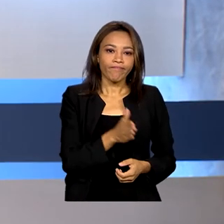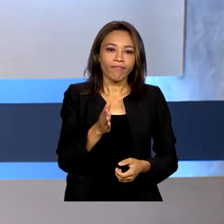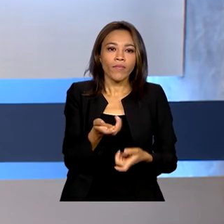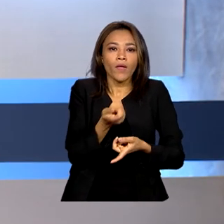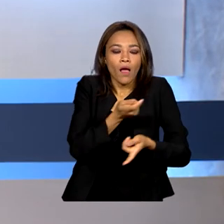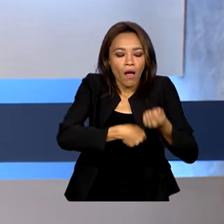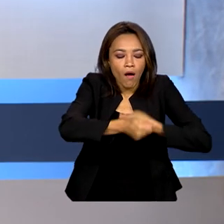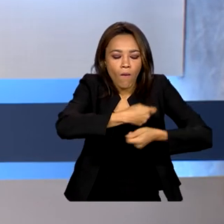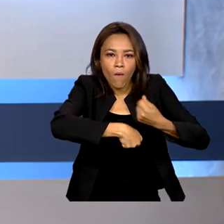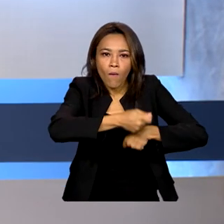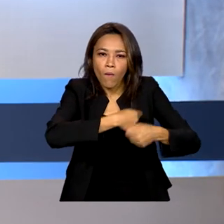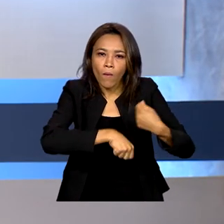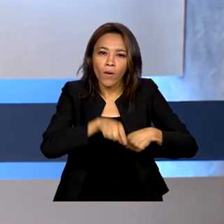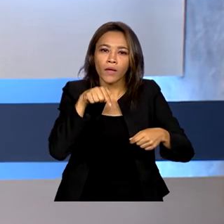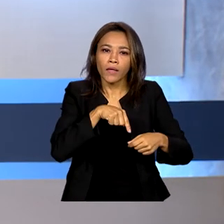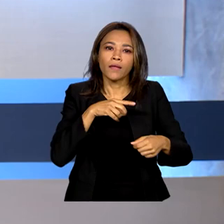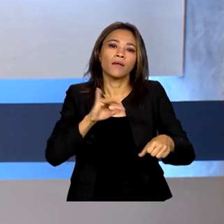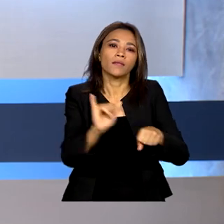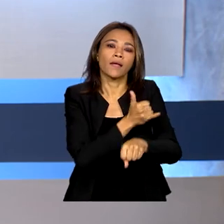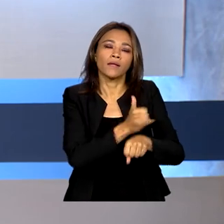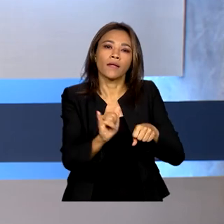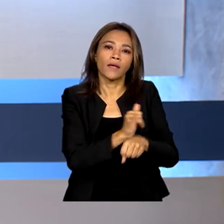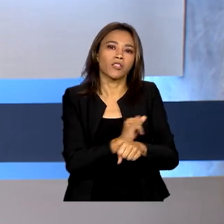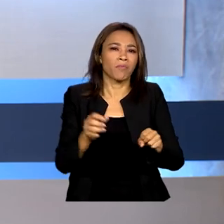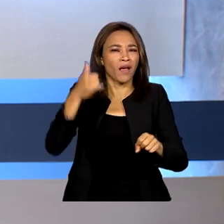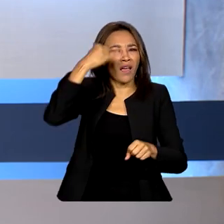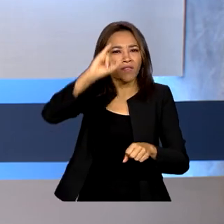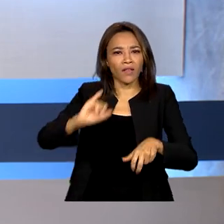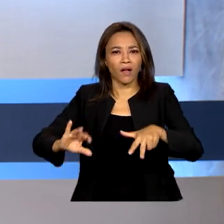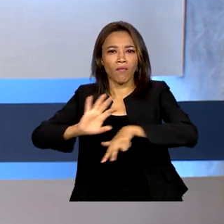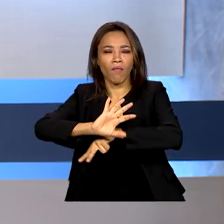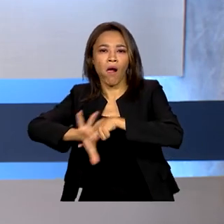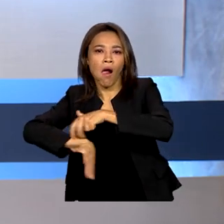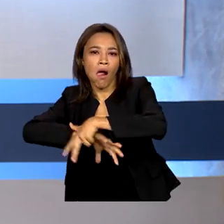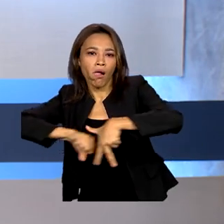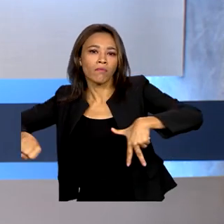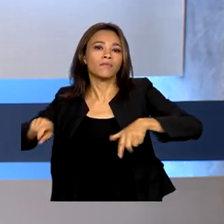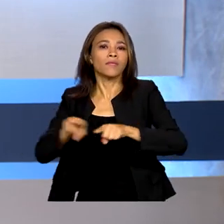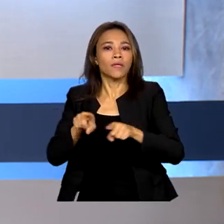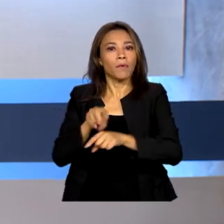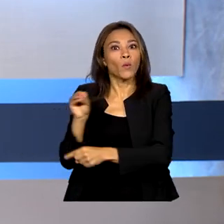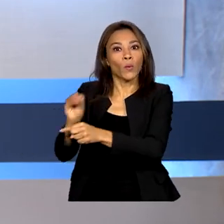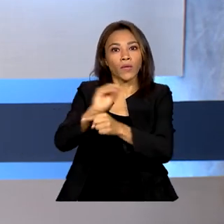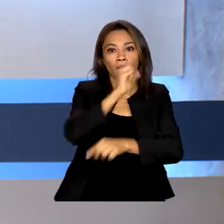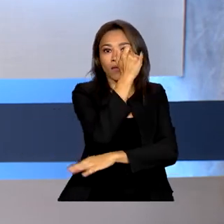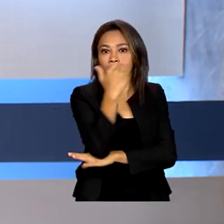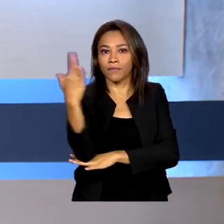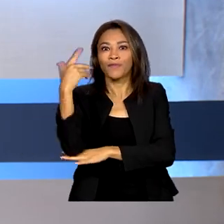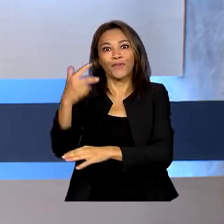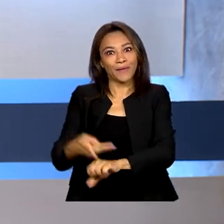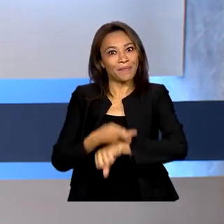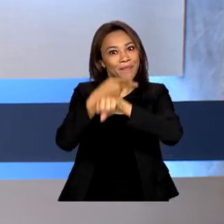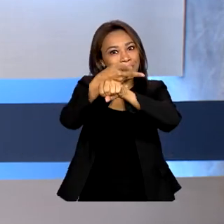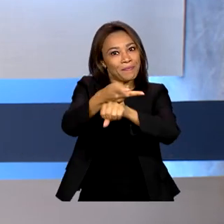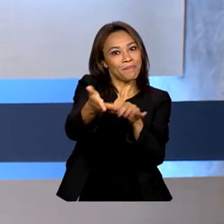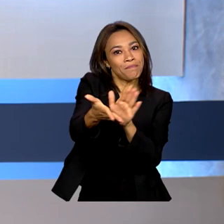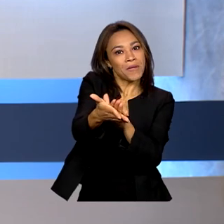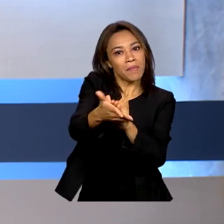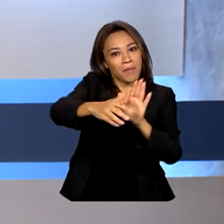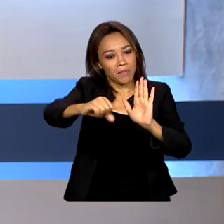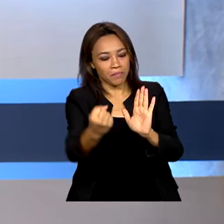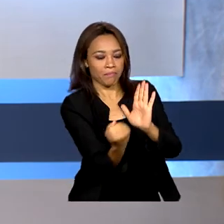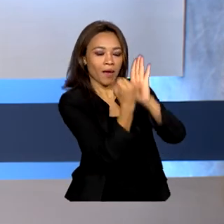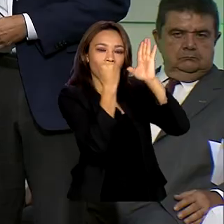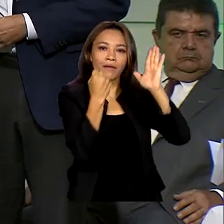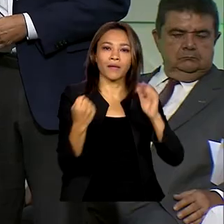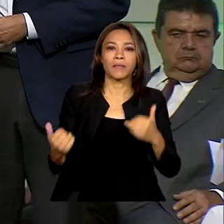adota ações contra a corrupção e pela preservação ambiental, foi premiado pelo Selo Mais Integridade do Ministério da